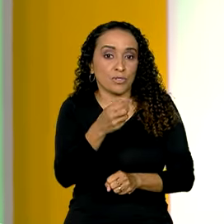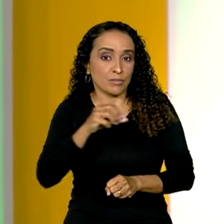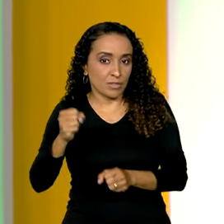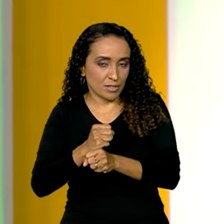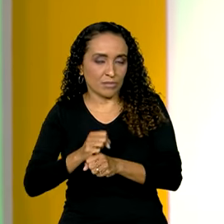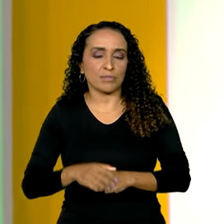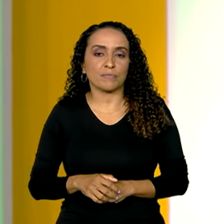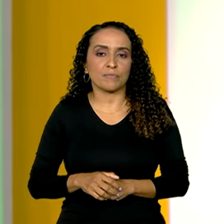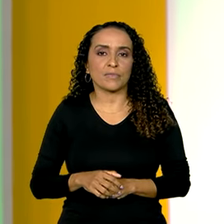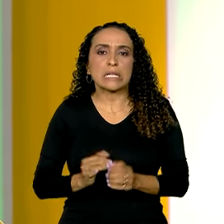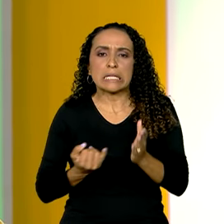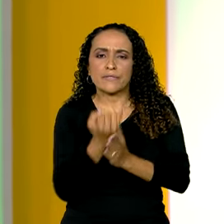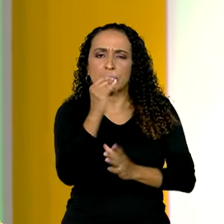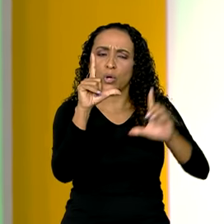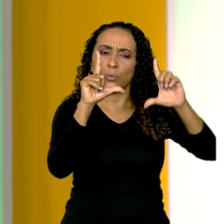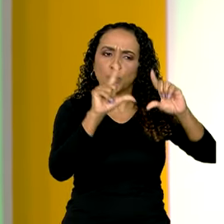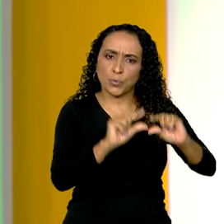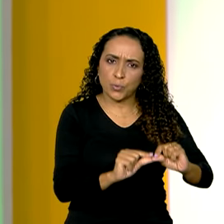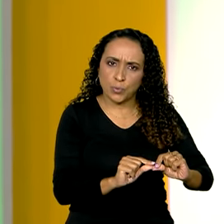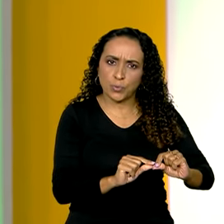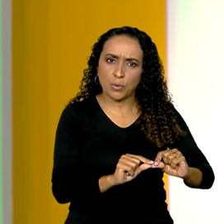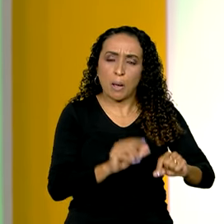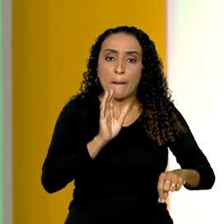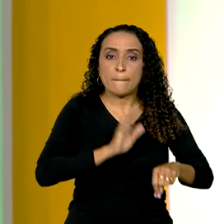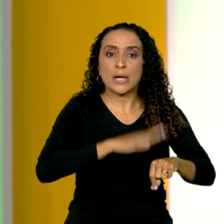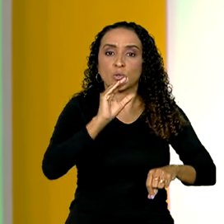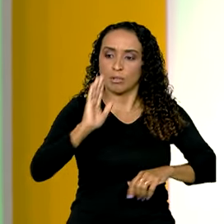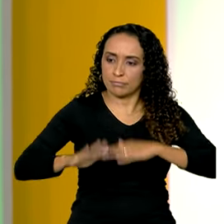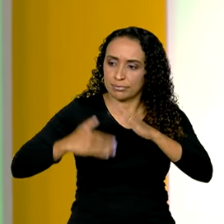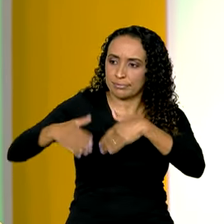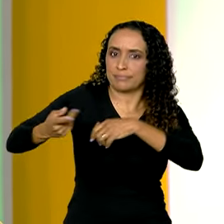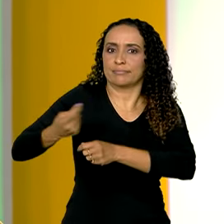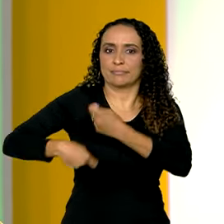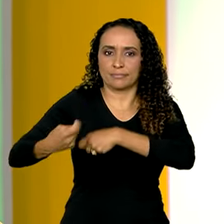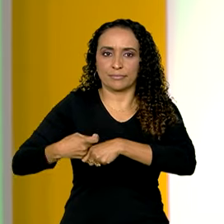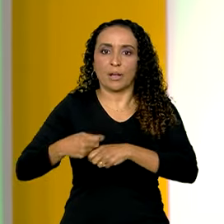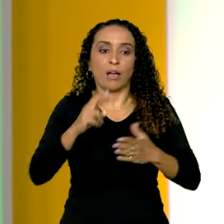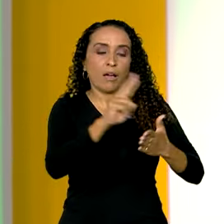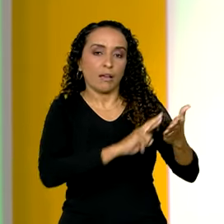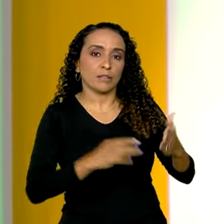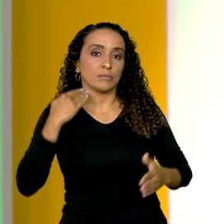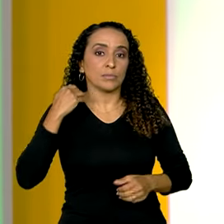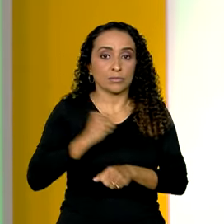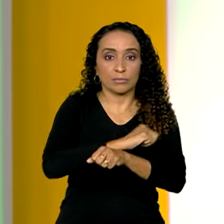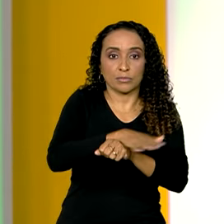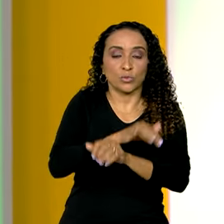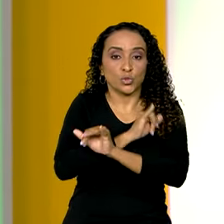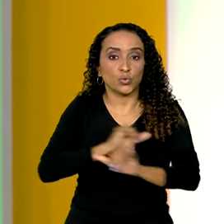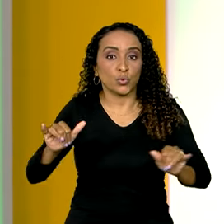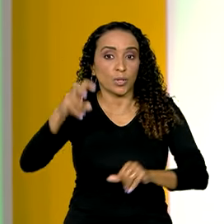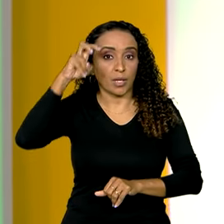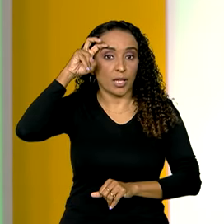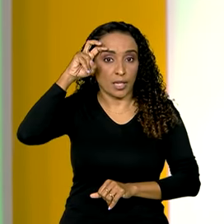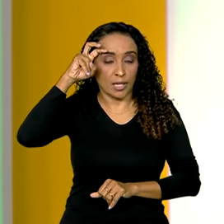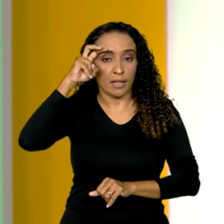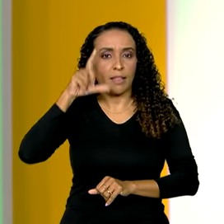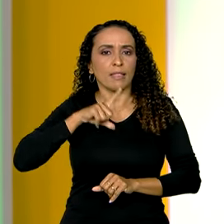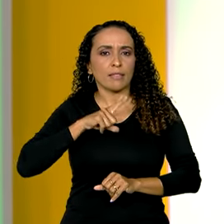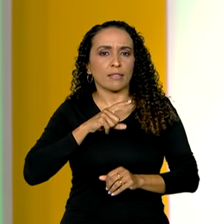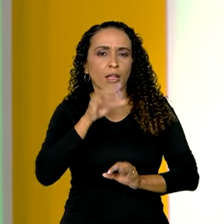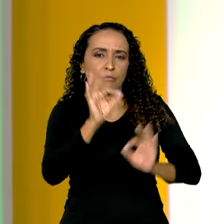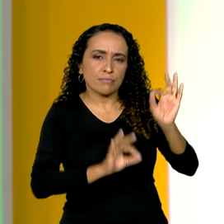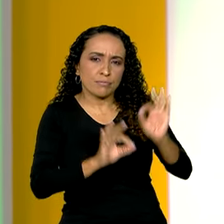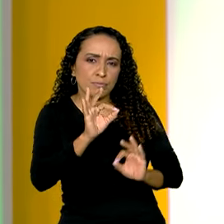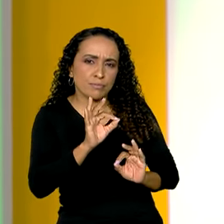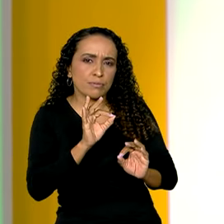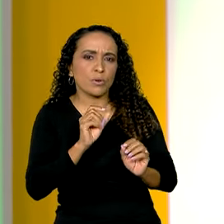Menos inflação e mais crescimento econômico. Relatório do Banco Central, divulgado nesta quinta-feira, traz